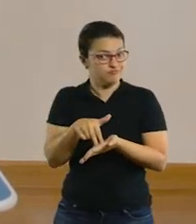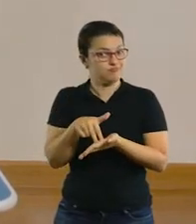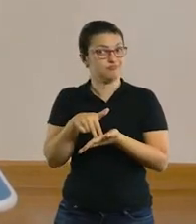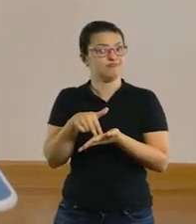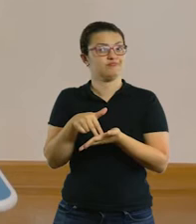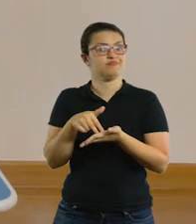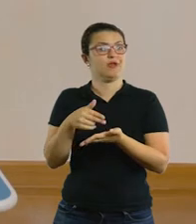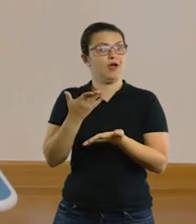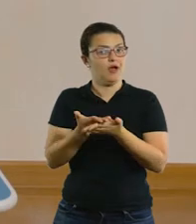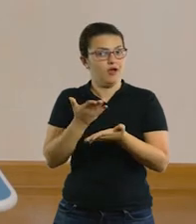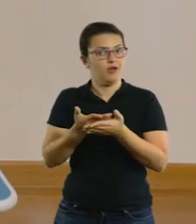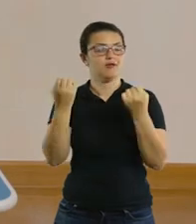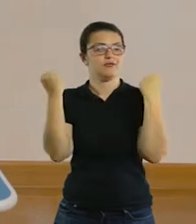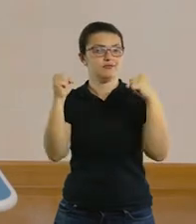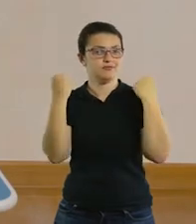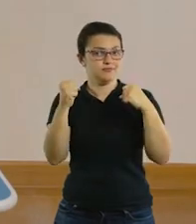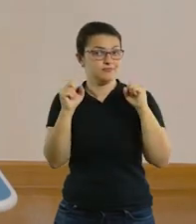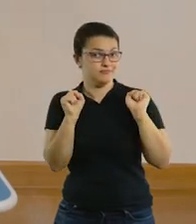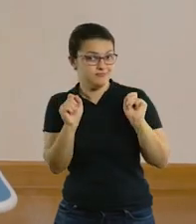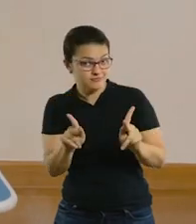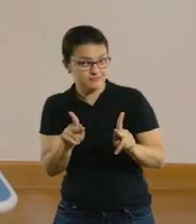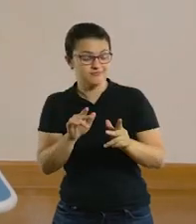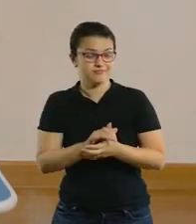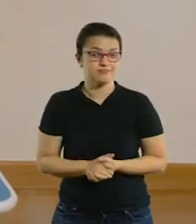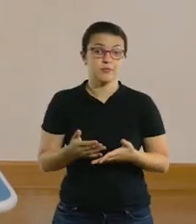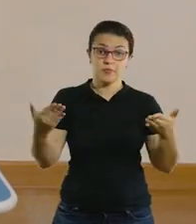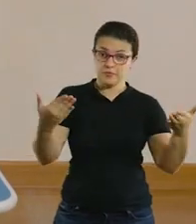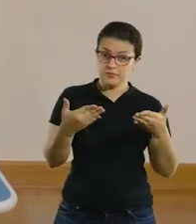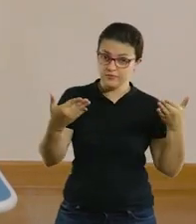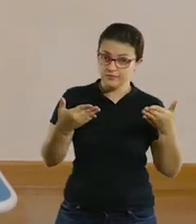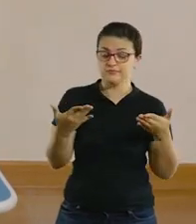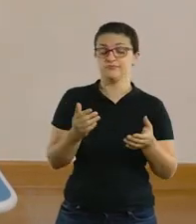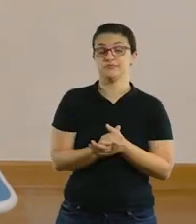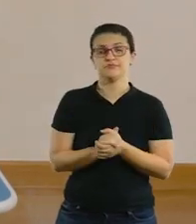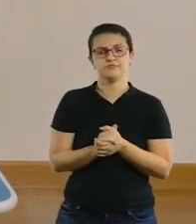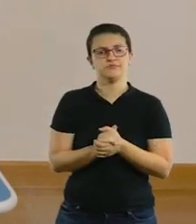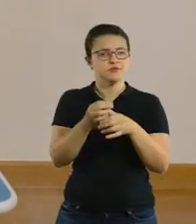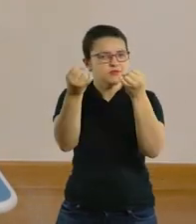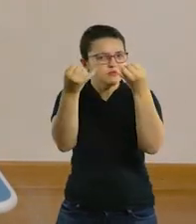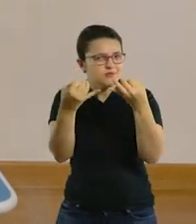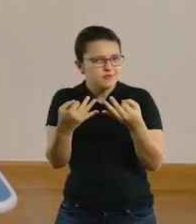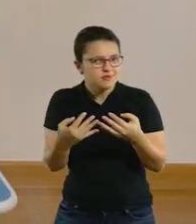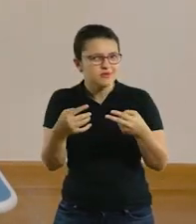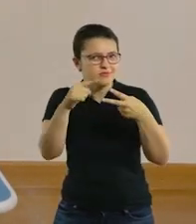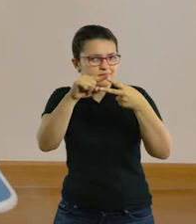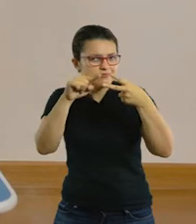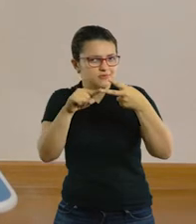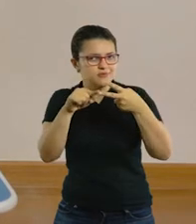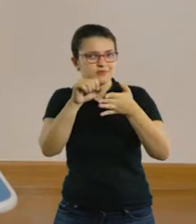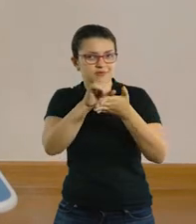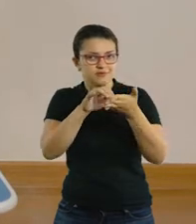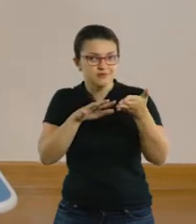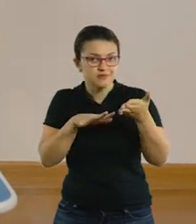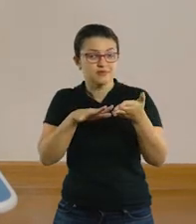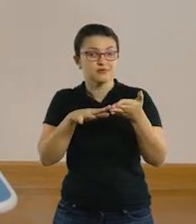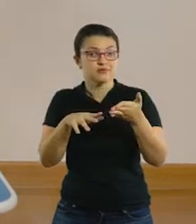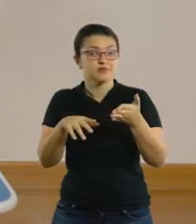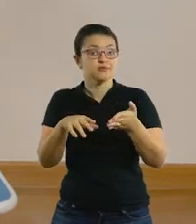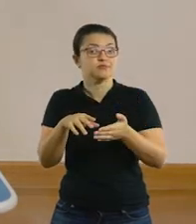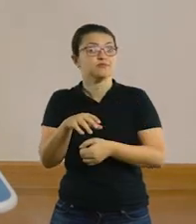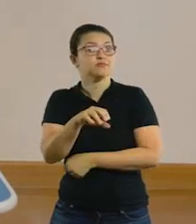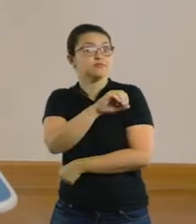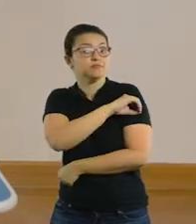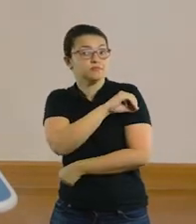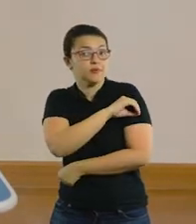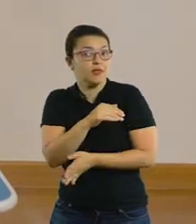para mais uma aula de Educação Física, ok? Hoje nós vamos trabalhar com uma atividade, duas atividades aliás, essa primeira vai ser do pré 1